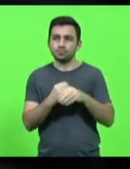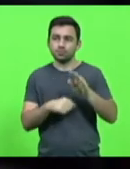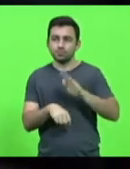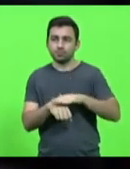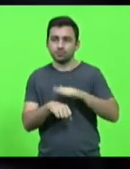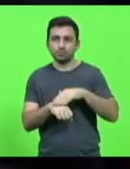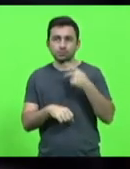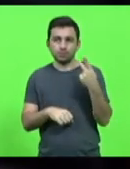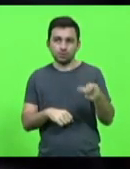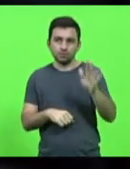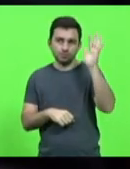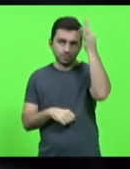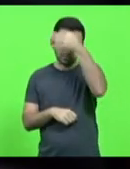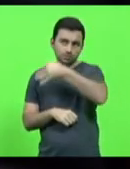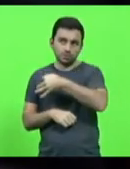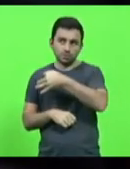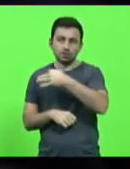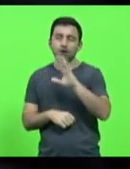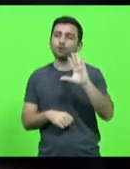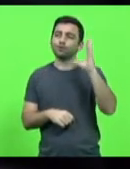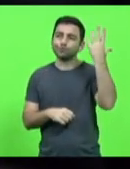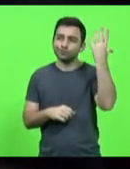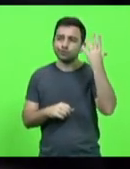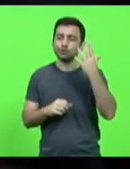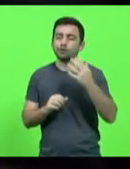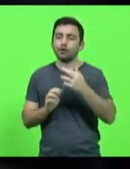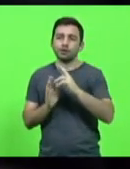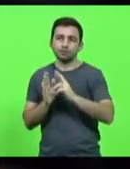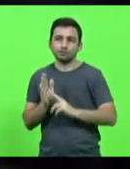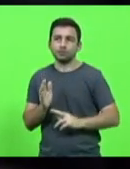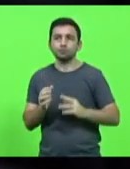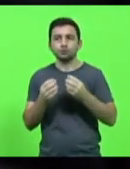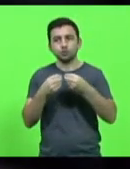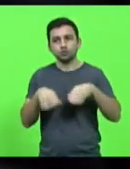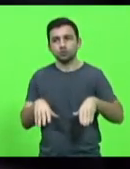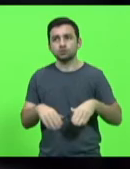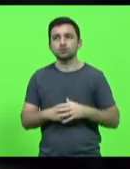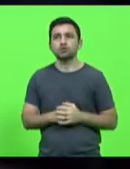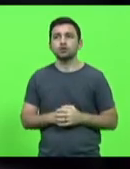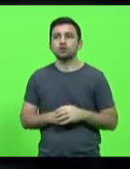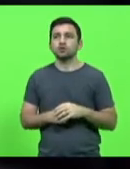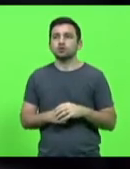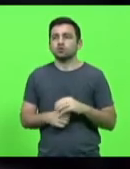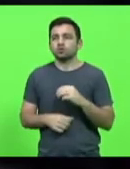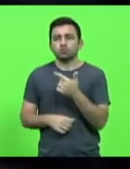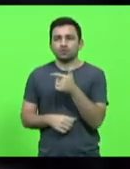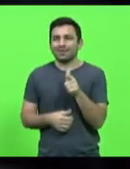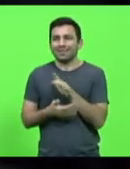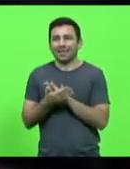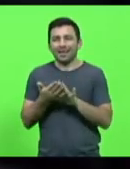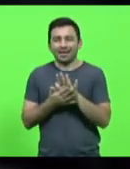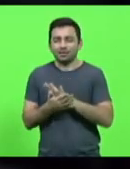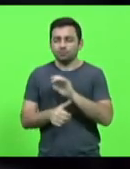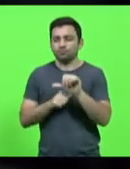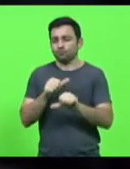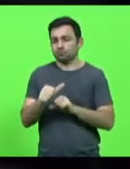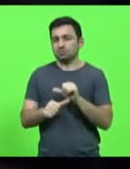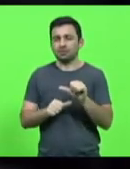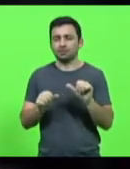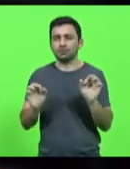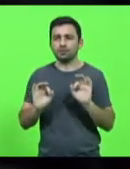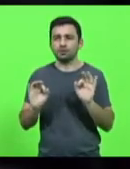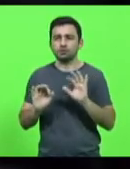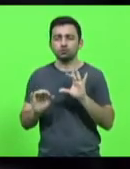Fabiano, que, por uma questão de redação, acabou sendo prejudicada. Então, não tem nenhuma alteração profunda, a não ser uma